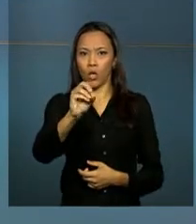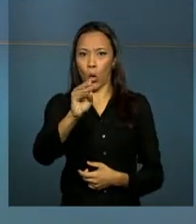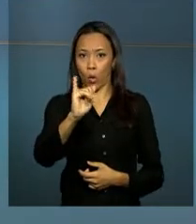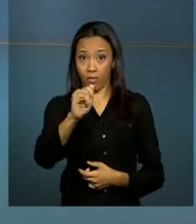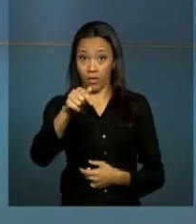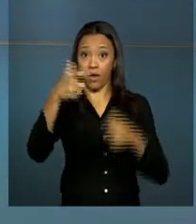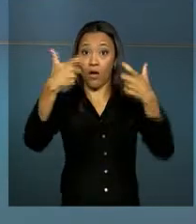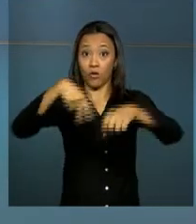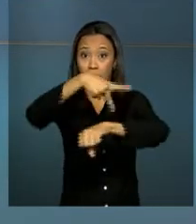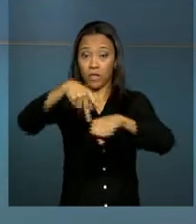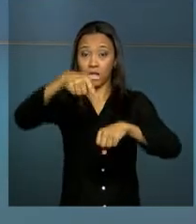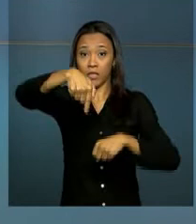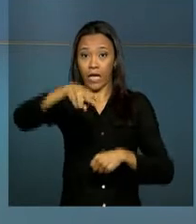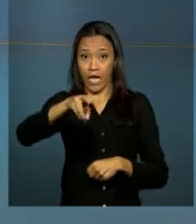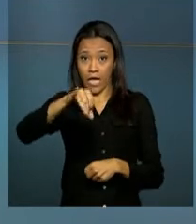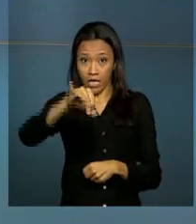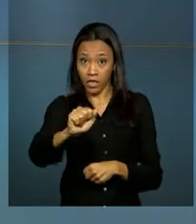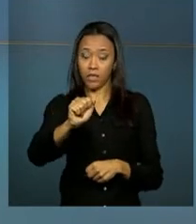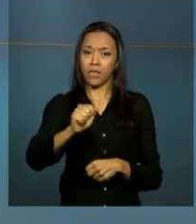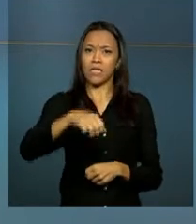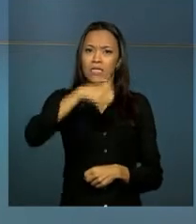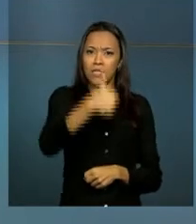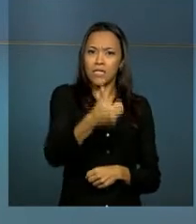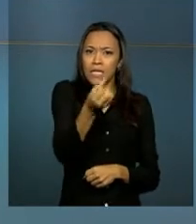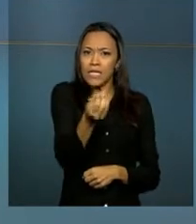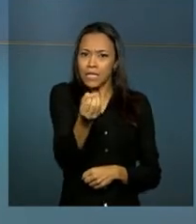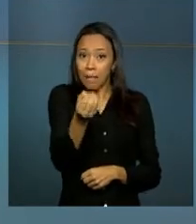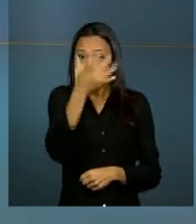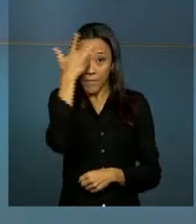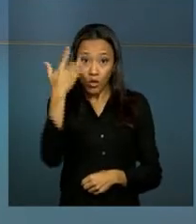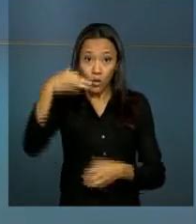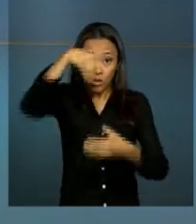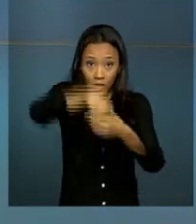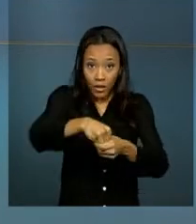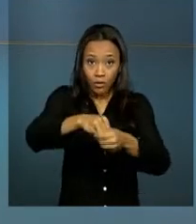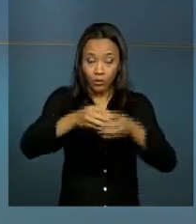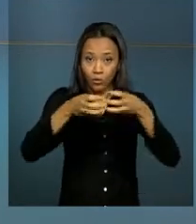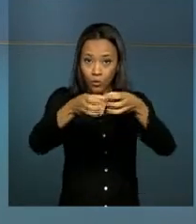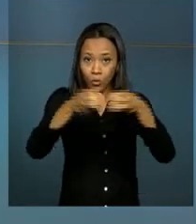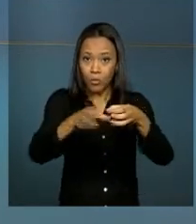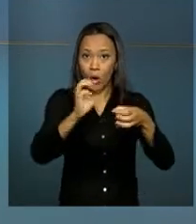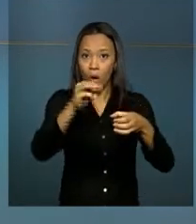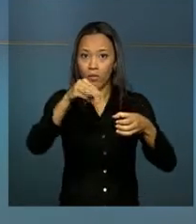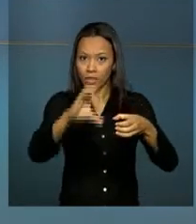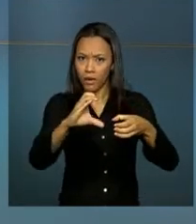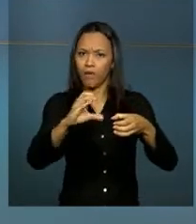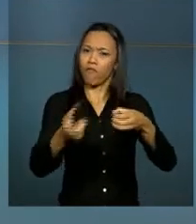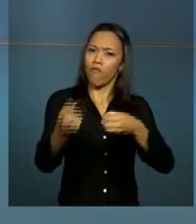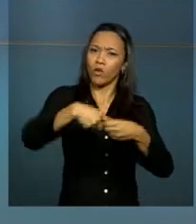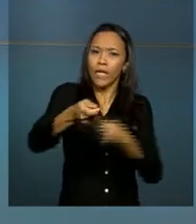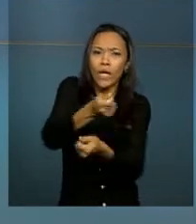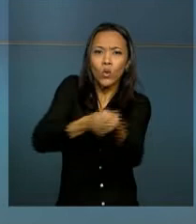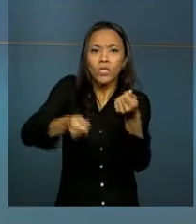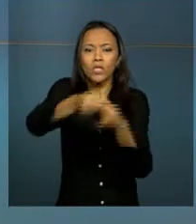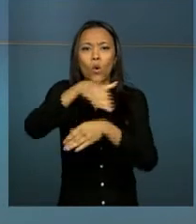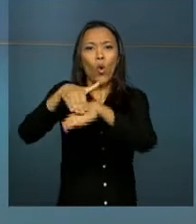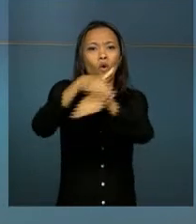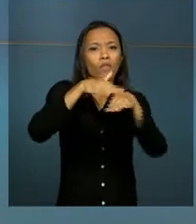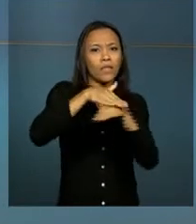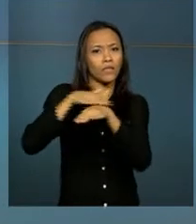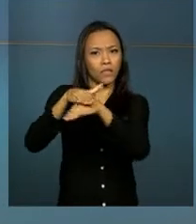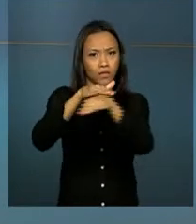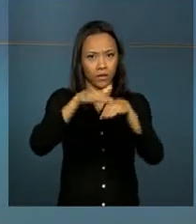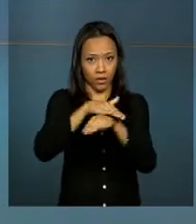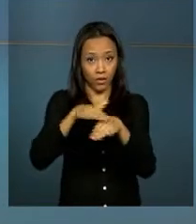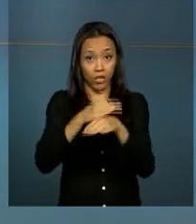ano. No encontro, os 160 membros da organização devem retomar as negociações da rodada Doha, iniciadas